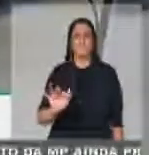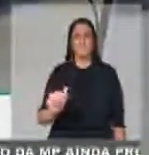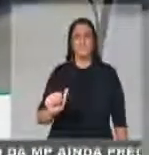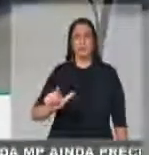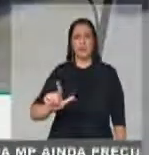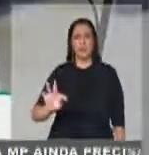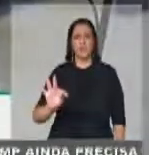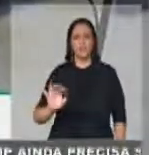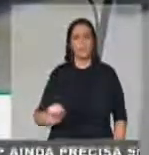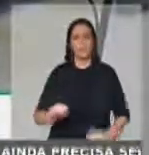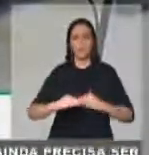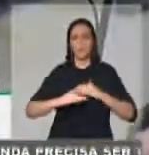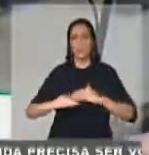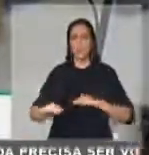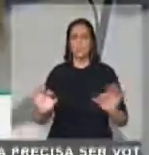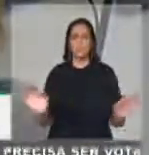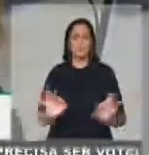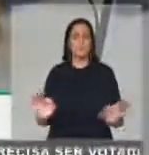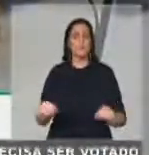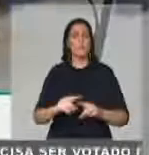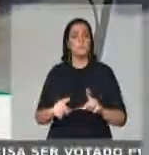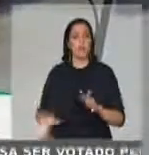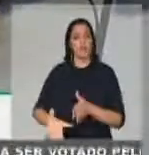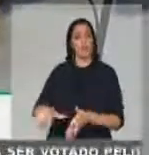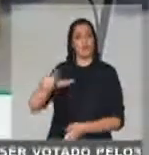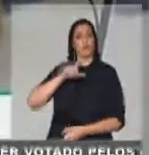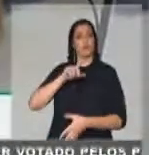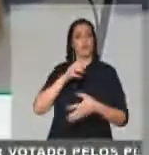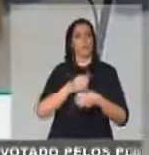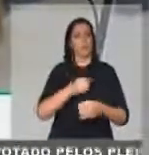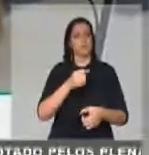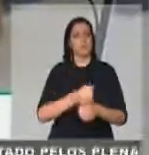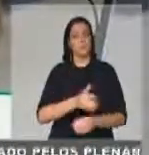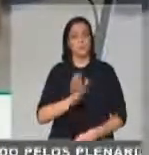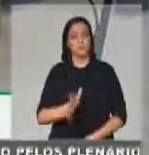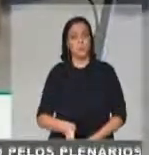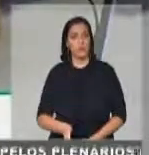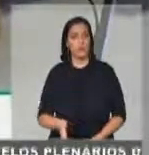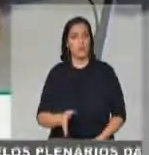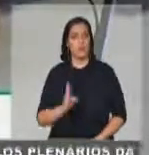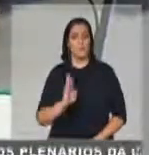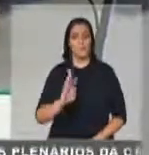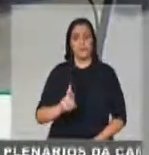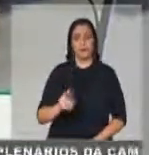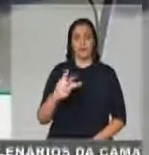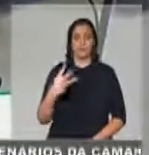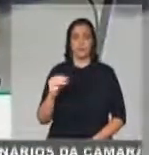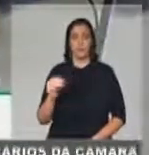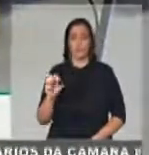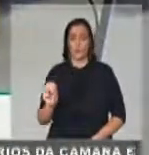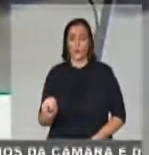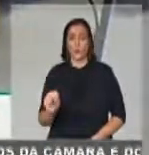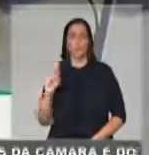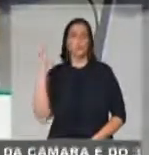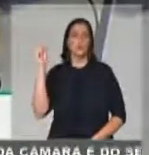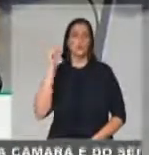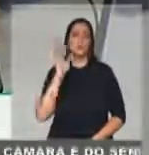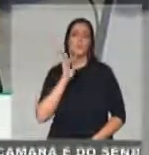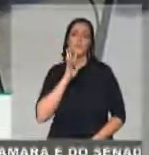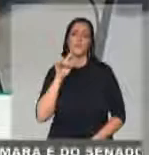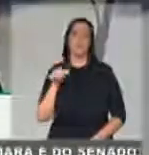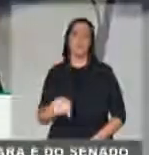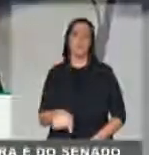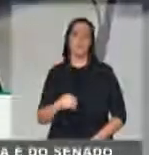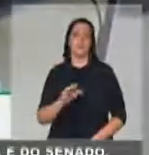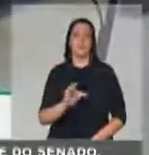foi orçada, a bancada paraense debateu. A rodovia BR-308 é conhecida como rodovia